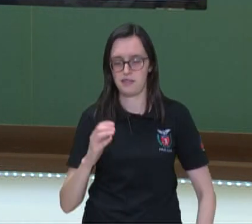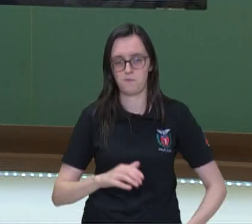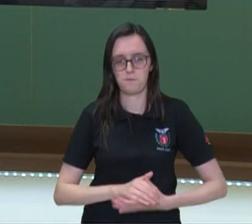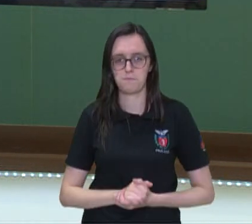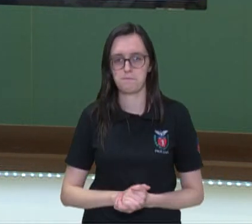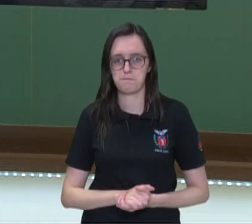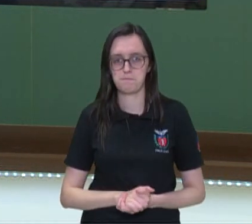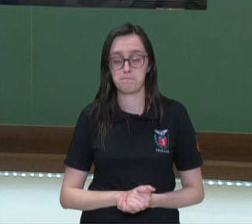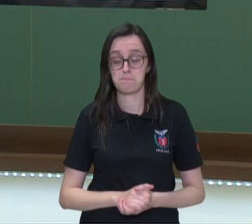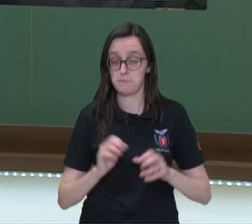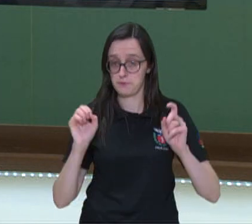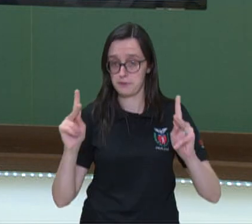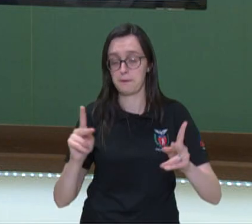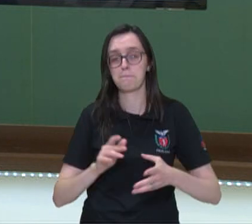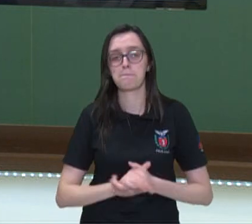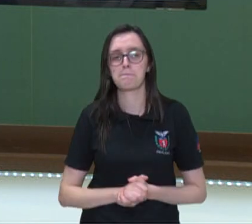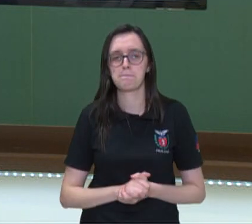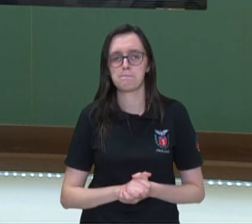Ok?